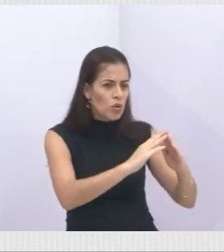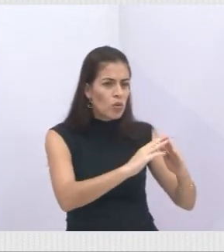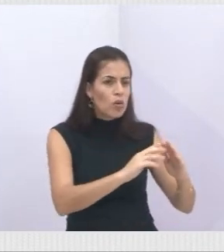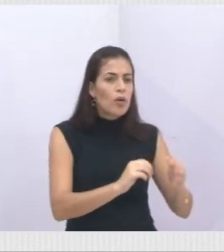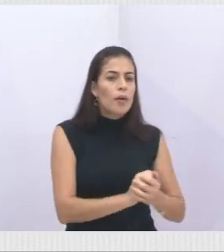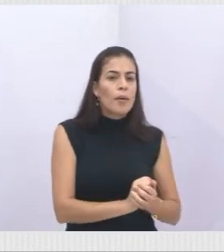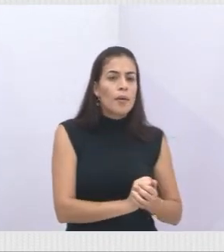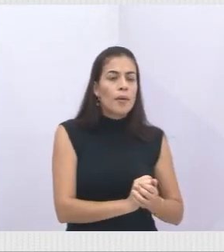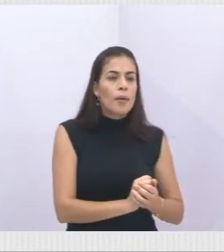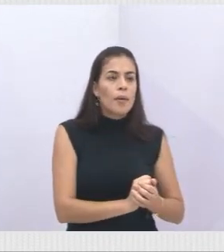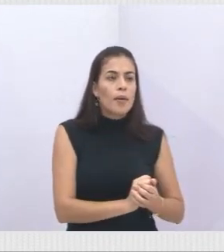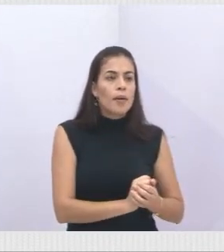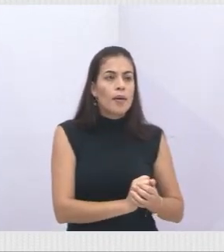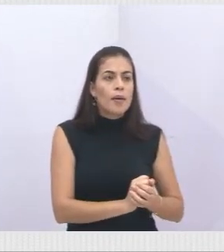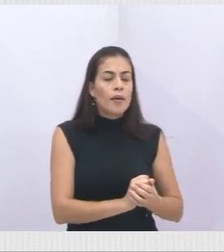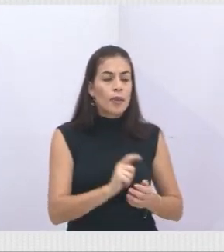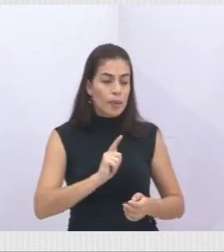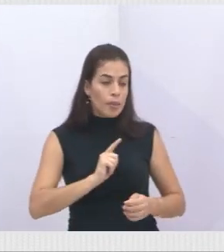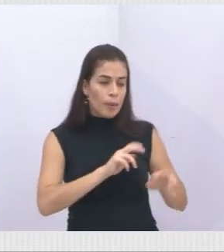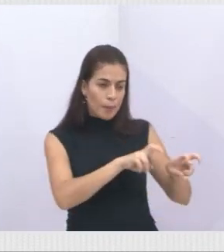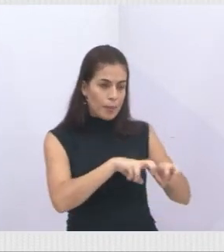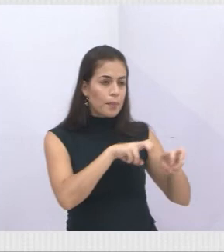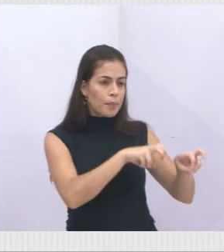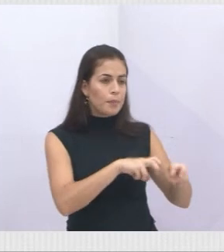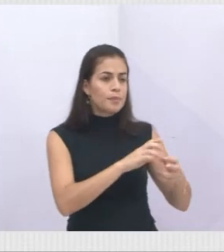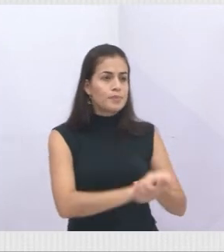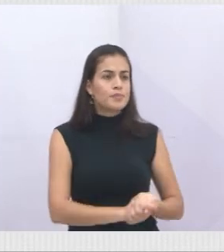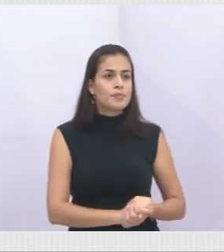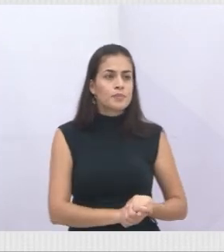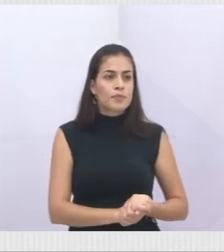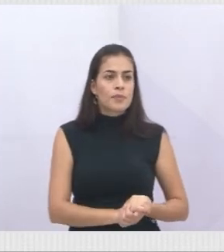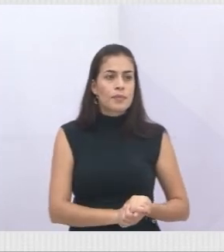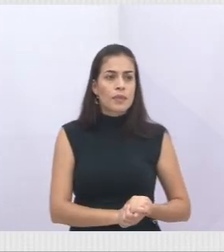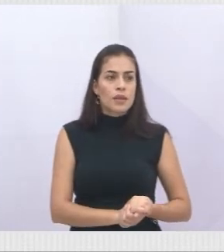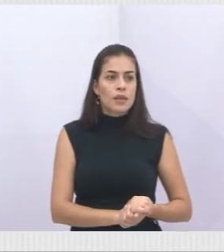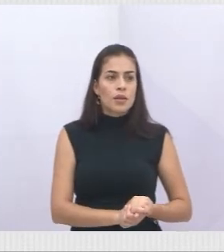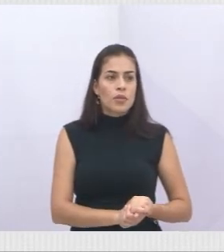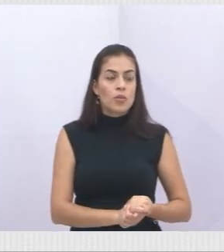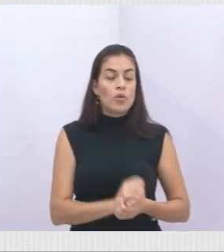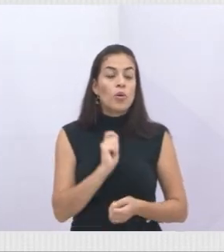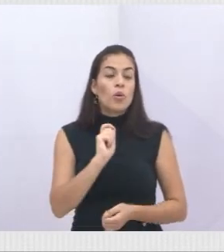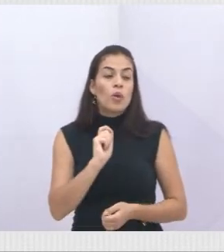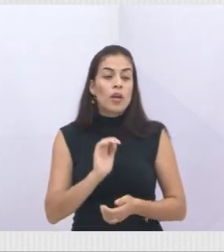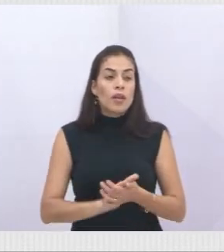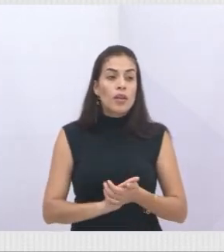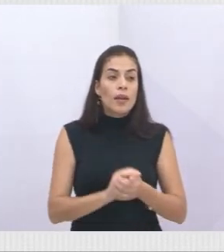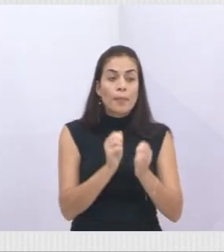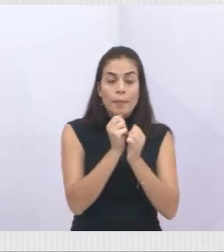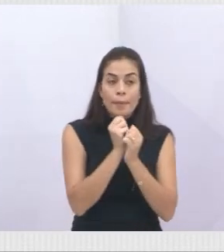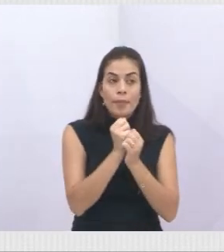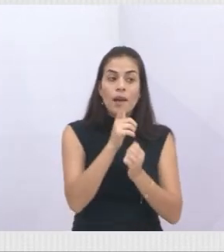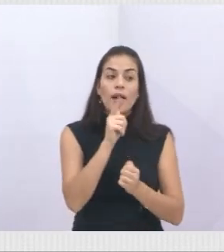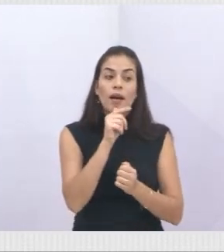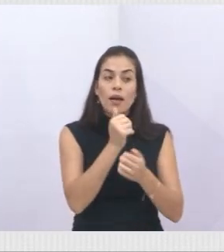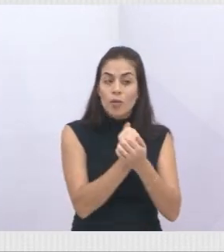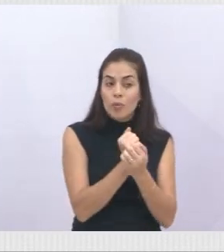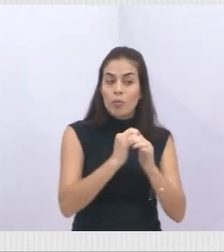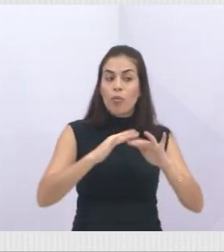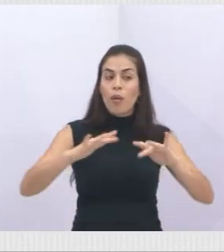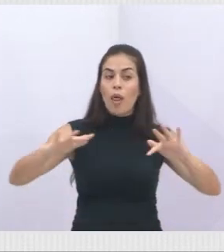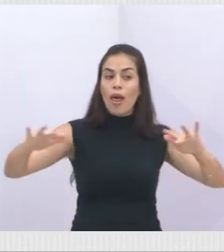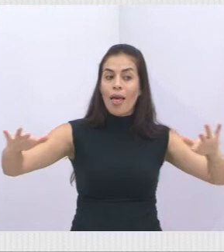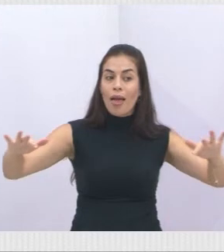produz na sua propriedade que vai abastecer a zona urbana, que é a produção de água. A gente precisa de água para tudo.